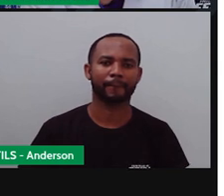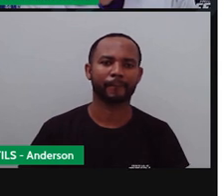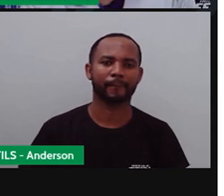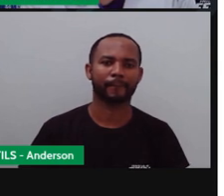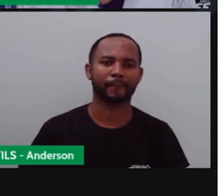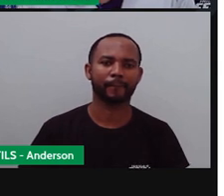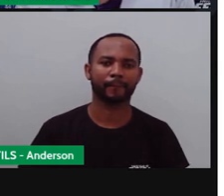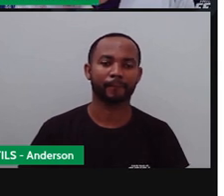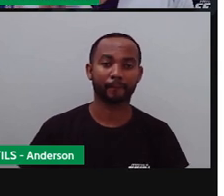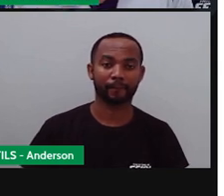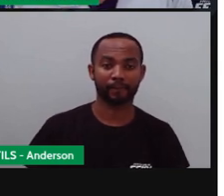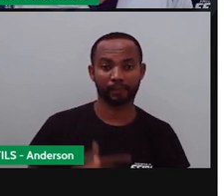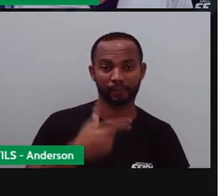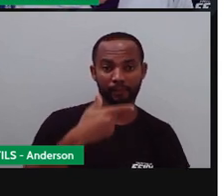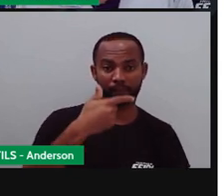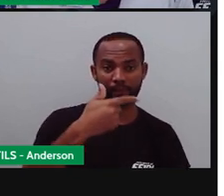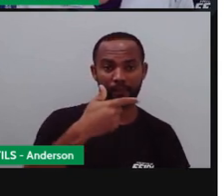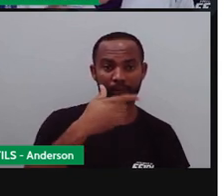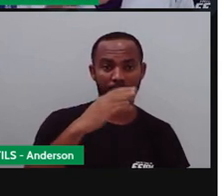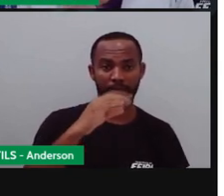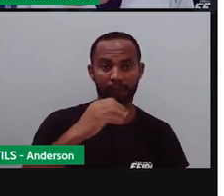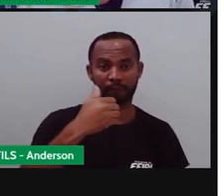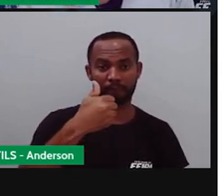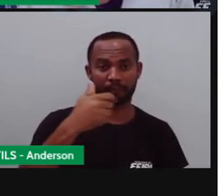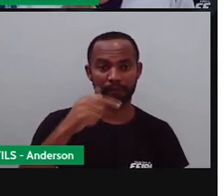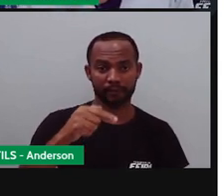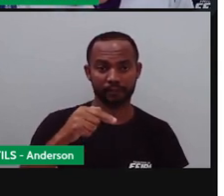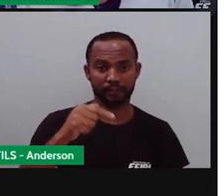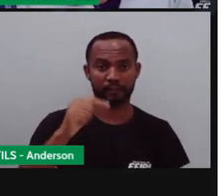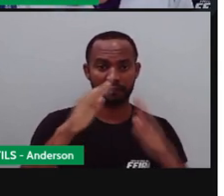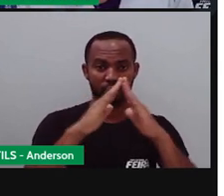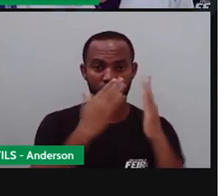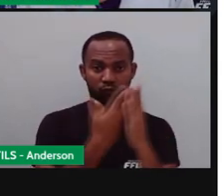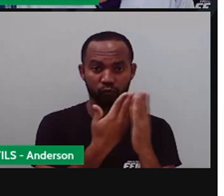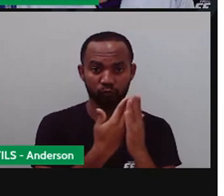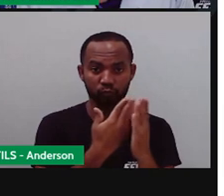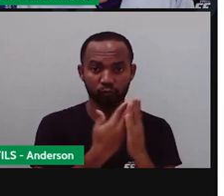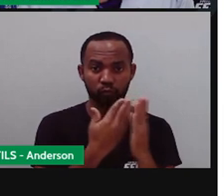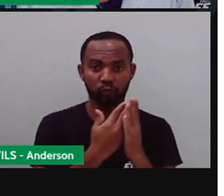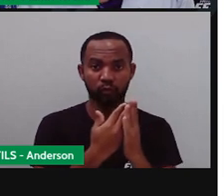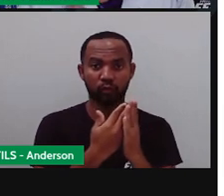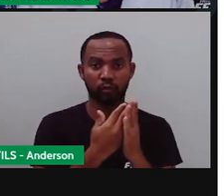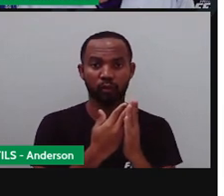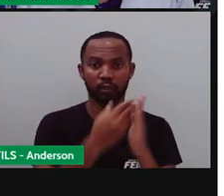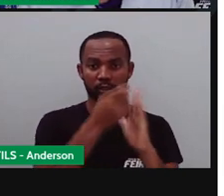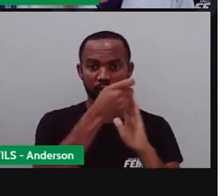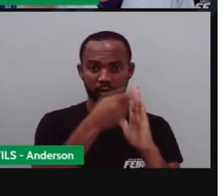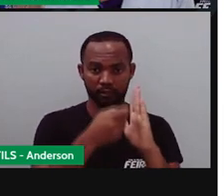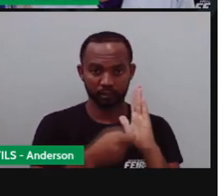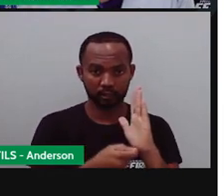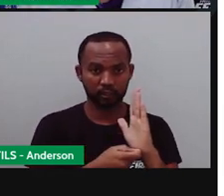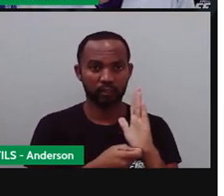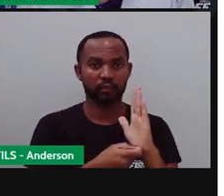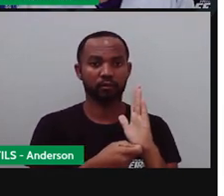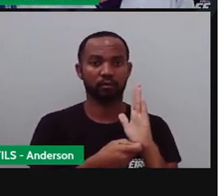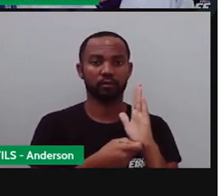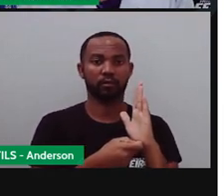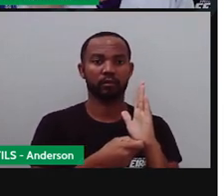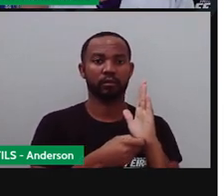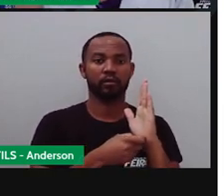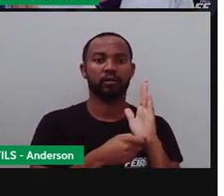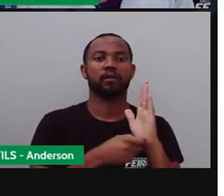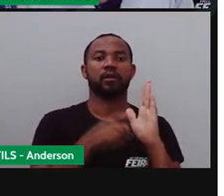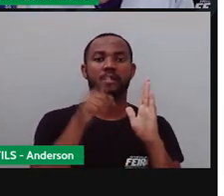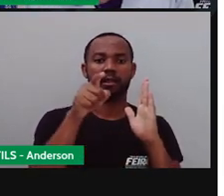texto, né? Isso, que em 2017, um estudo publicado na revista Plus One, né, na edição de 18 de outubro de 2017,